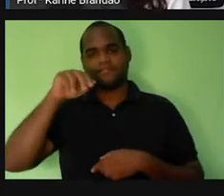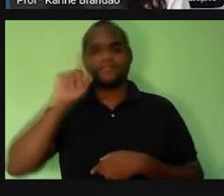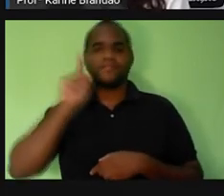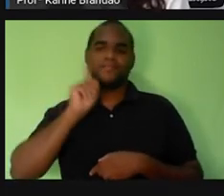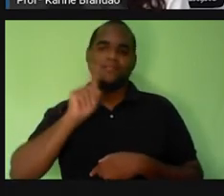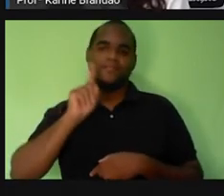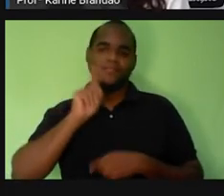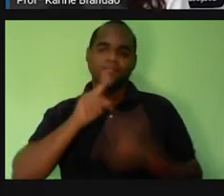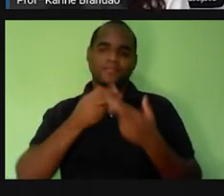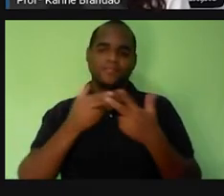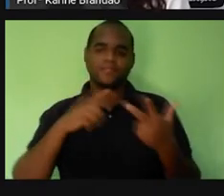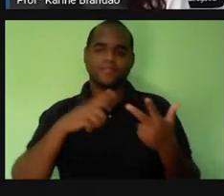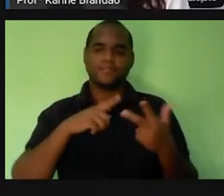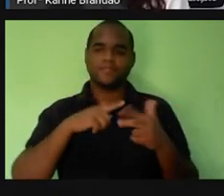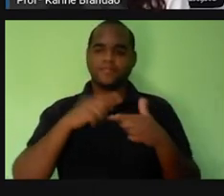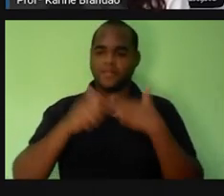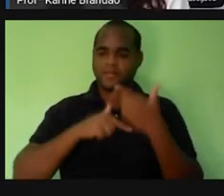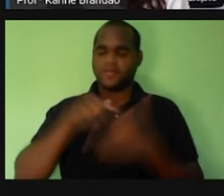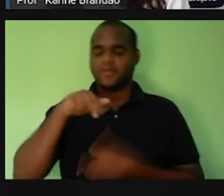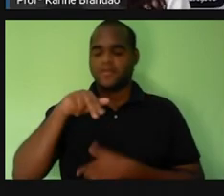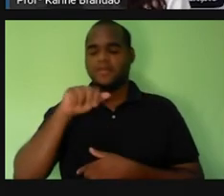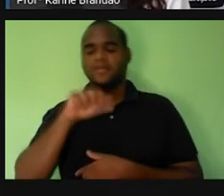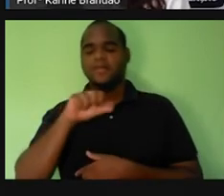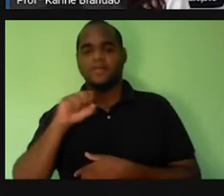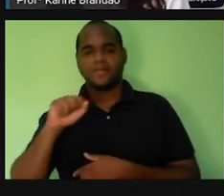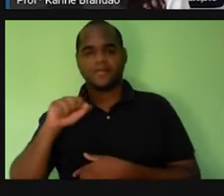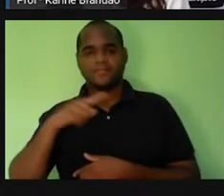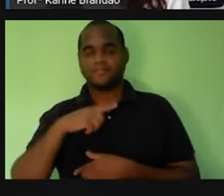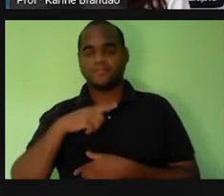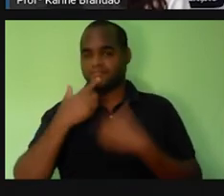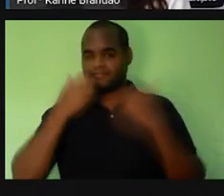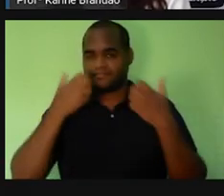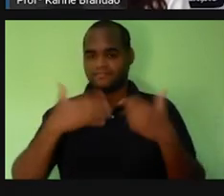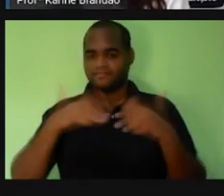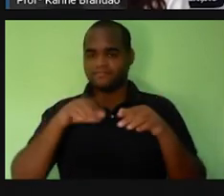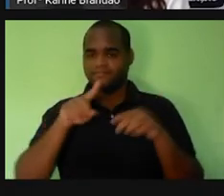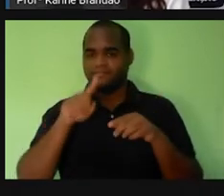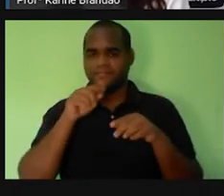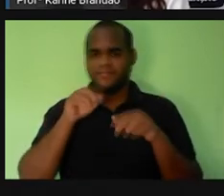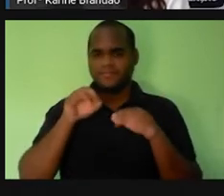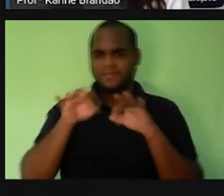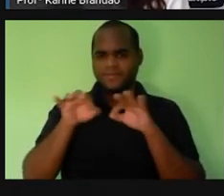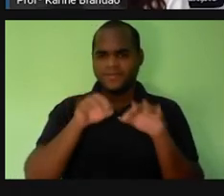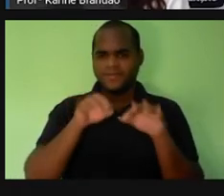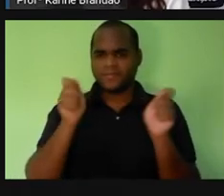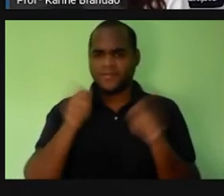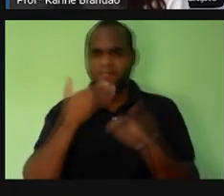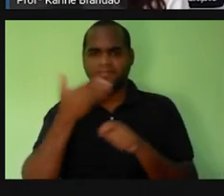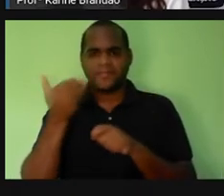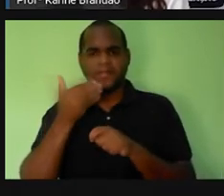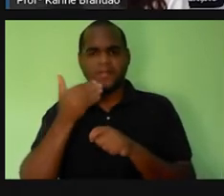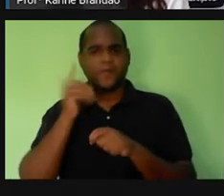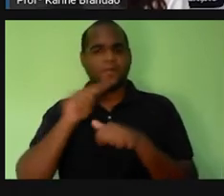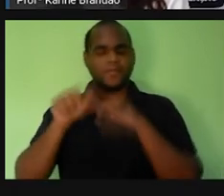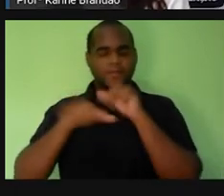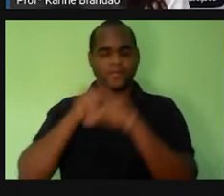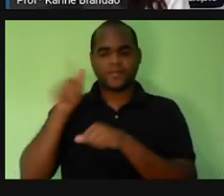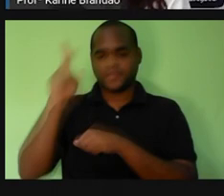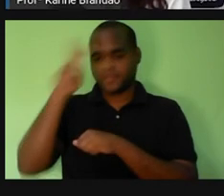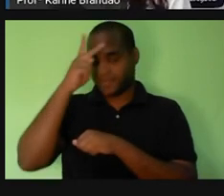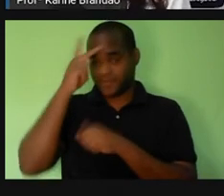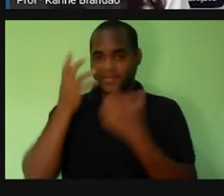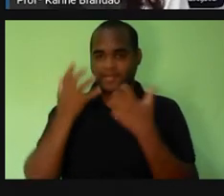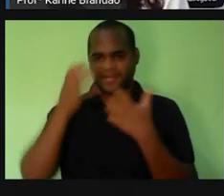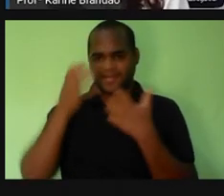na NASA por muitos anos e ela diz o seguinte, você fará melhor se fizer com que outras pessoas queiram aprender.